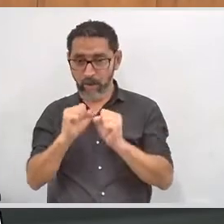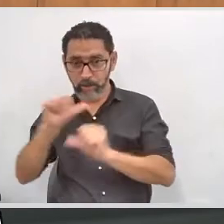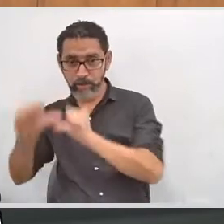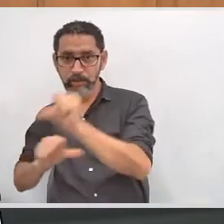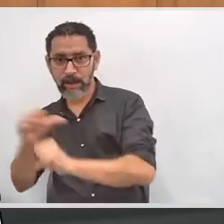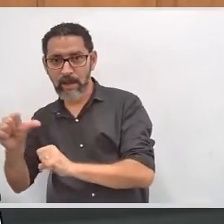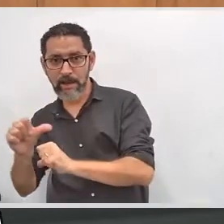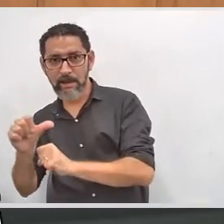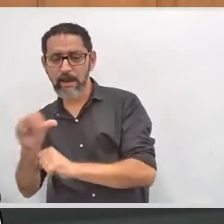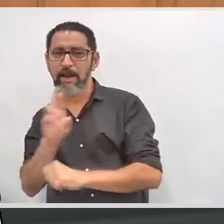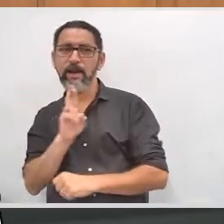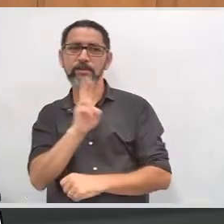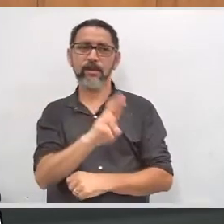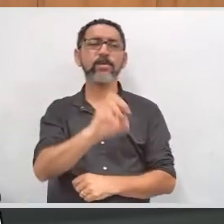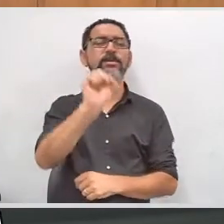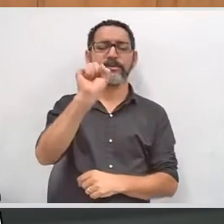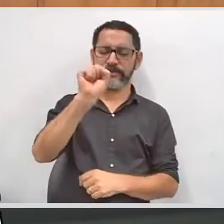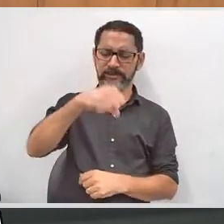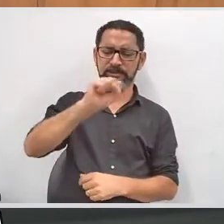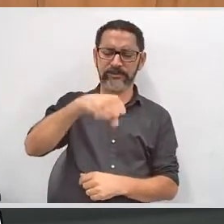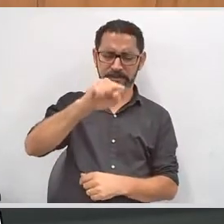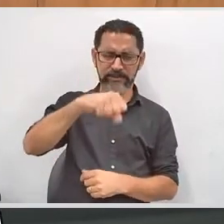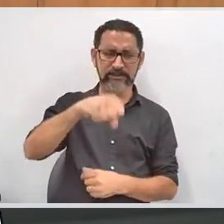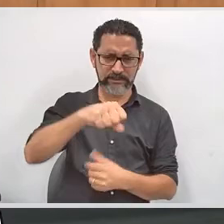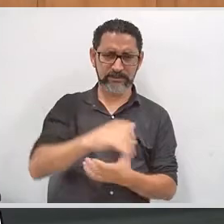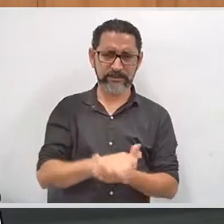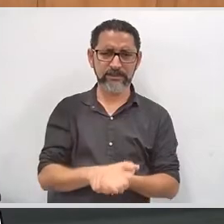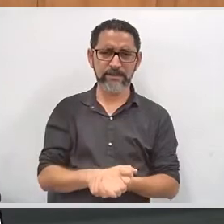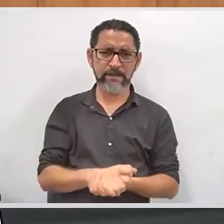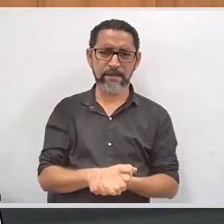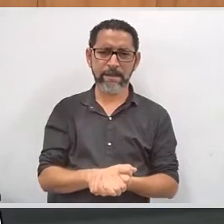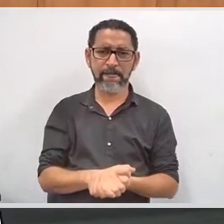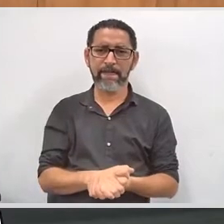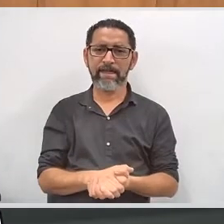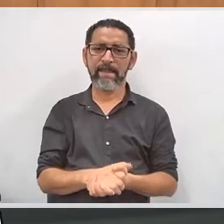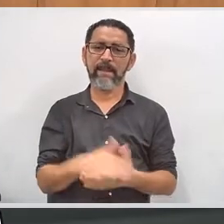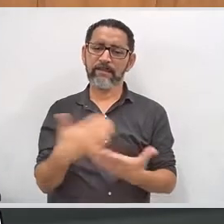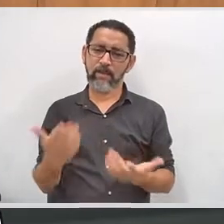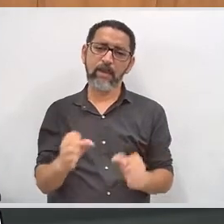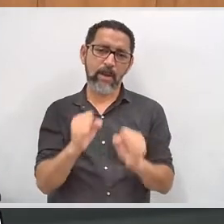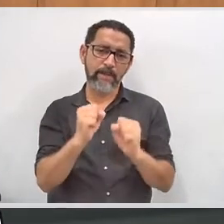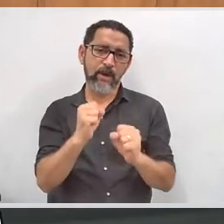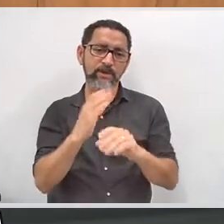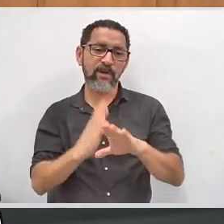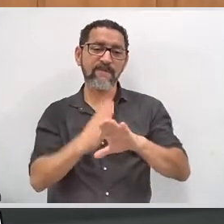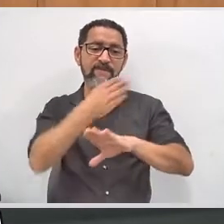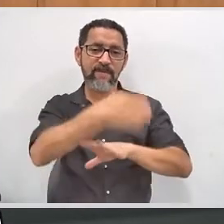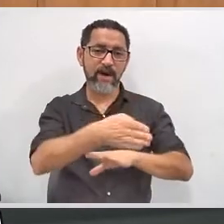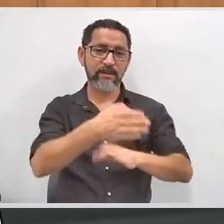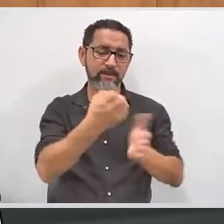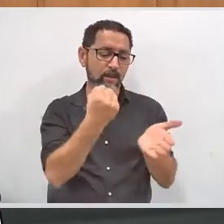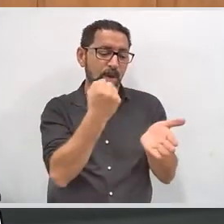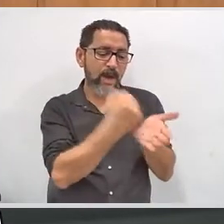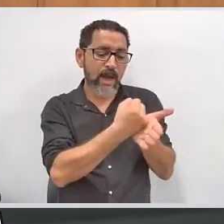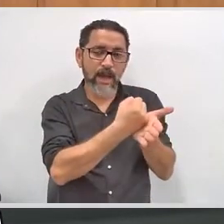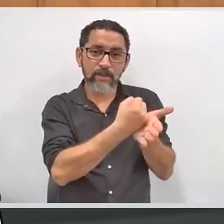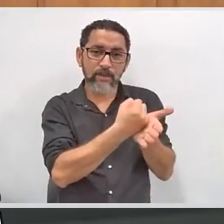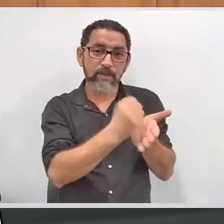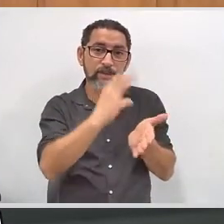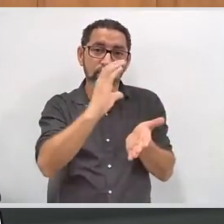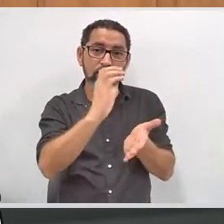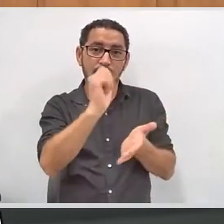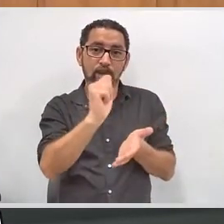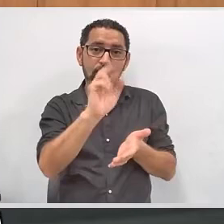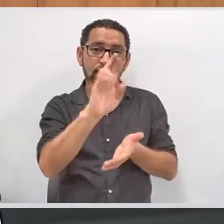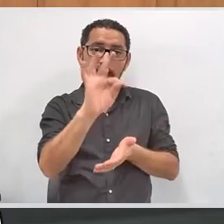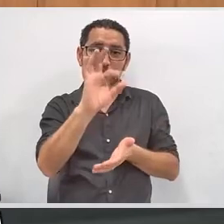presente a condição, o portador de deficiência, ele pode buscar junto ao cartório eleitoral essa mudança de sessão.